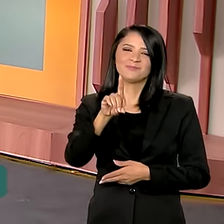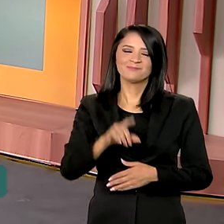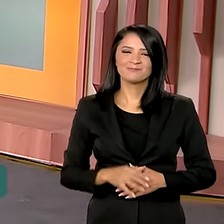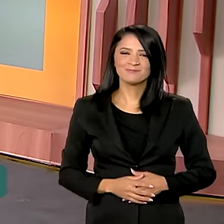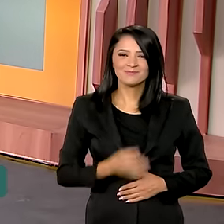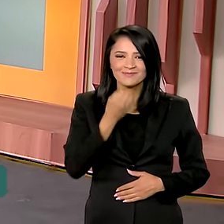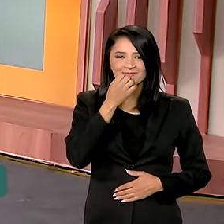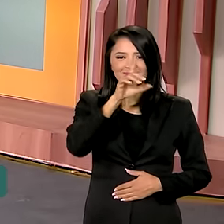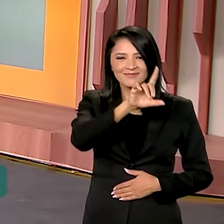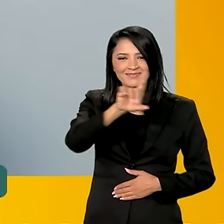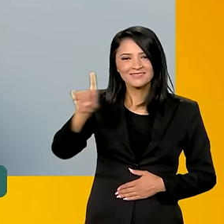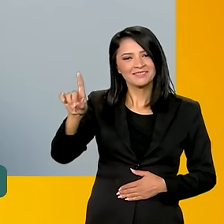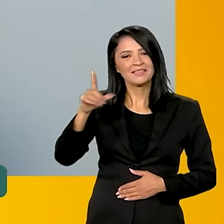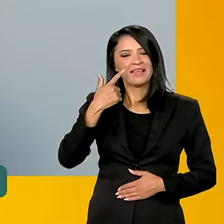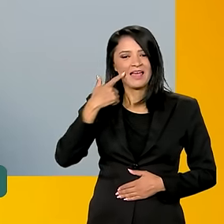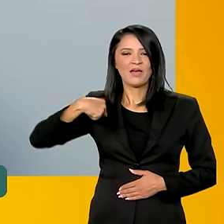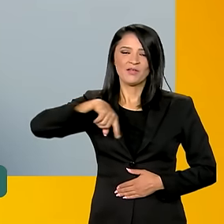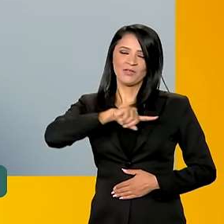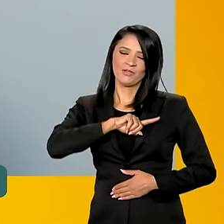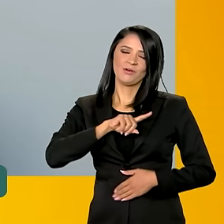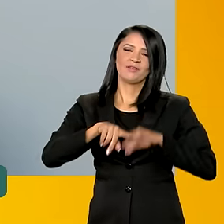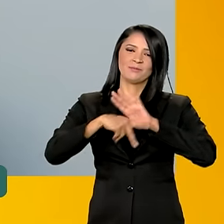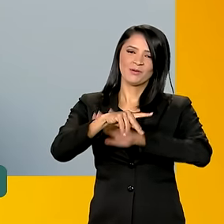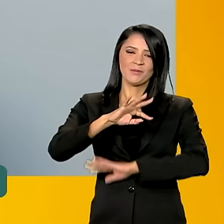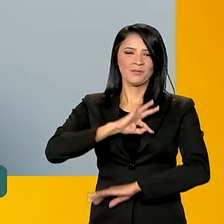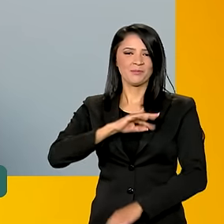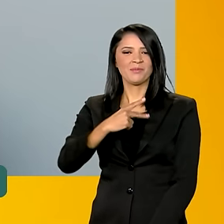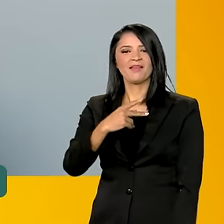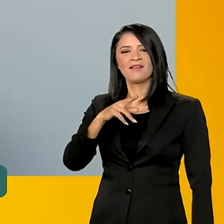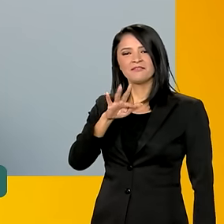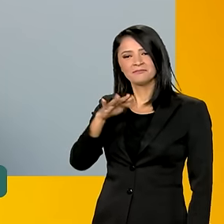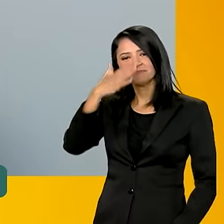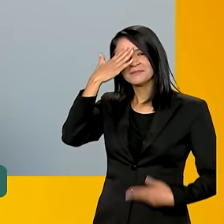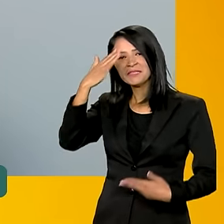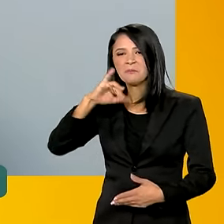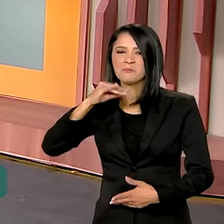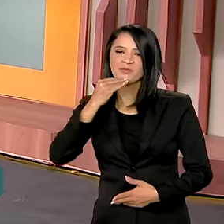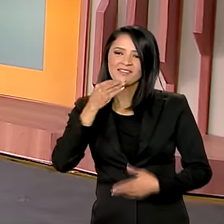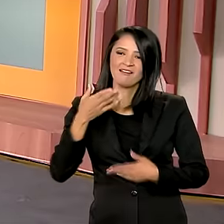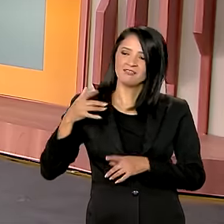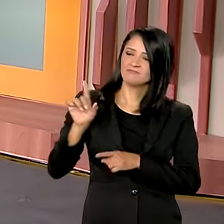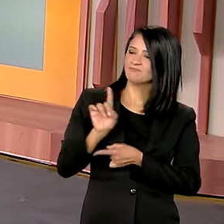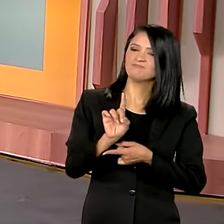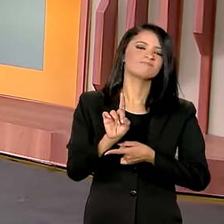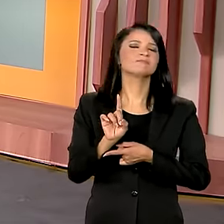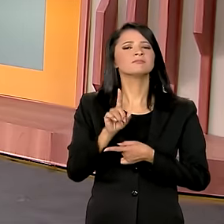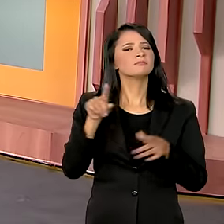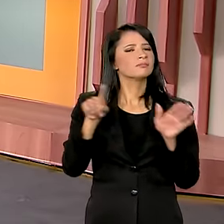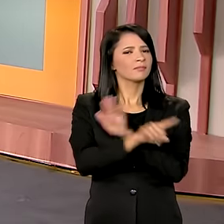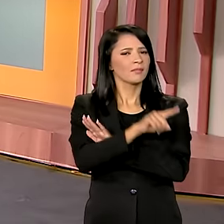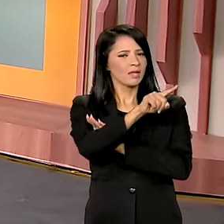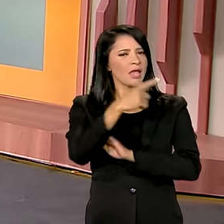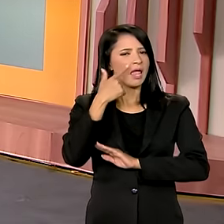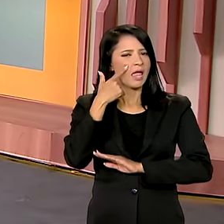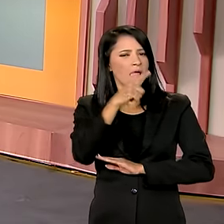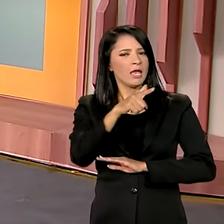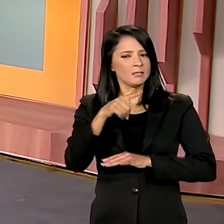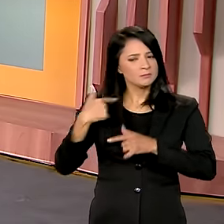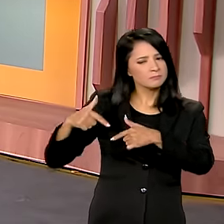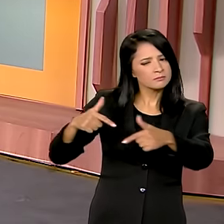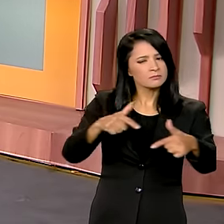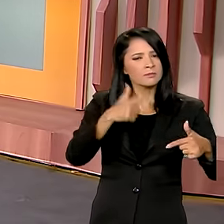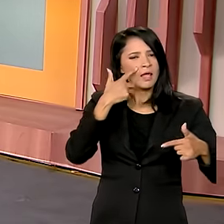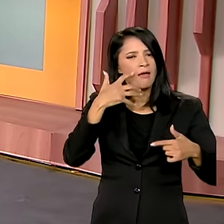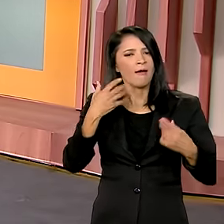Bom dia, nós que da Polícia Rodoviária Federal que agradecemos a oportunidade. Maurício, essa Operação Corpus Christi,